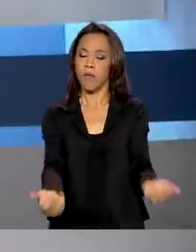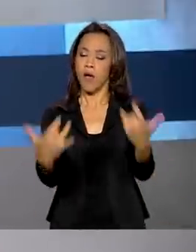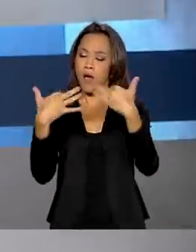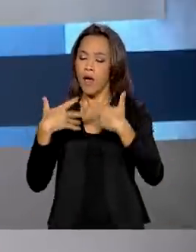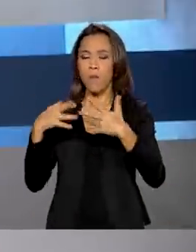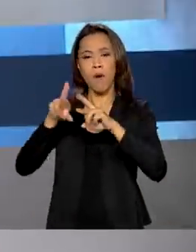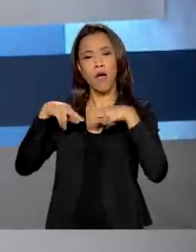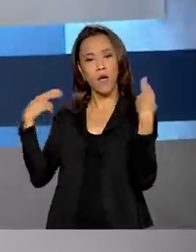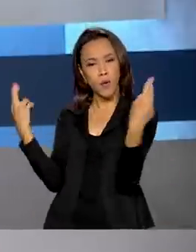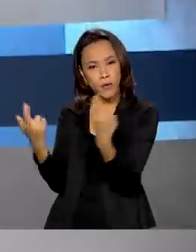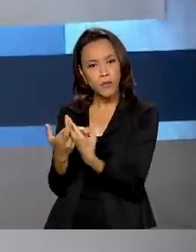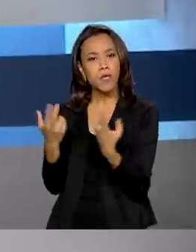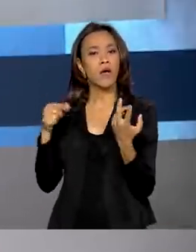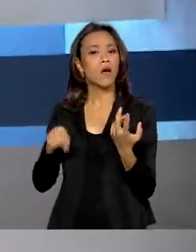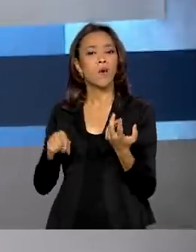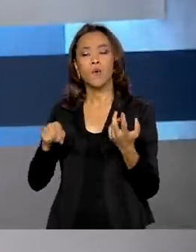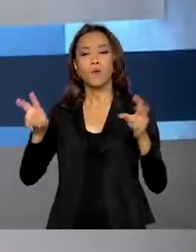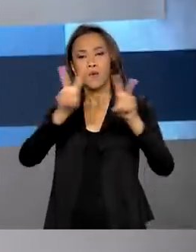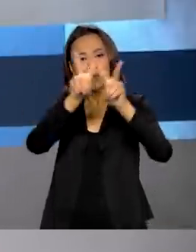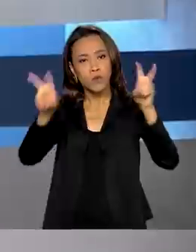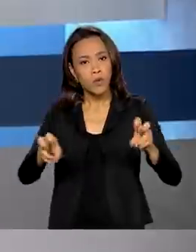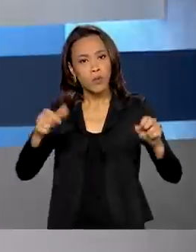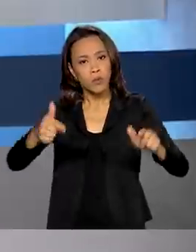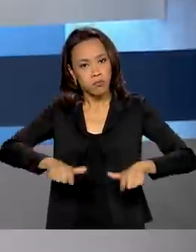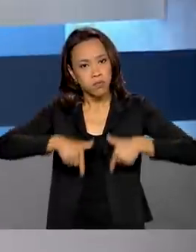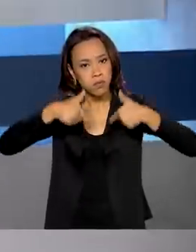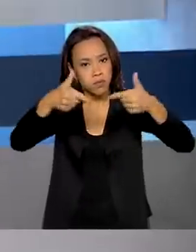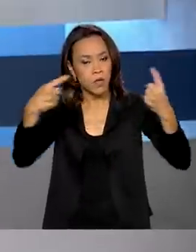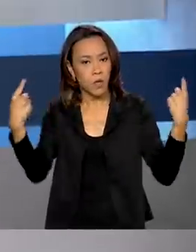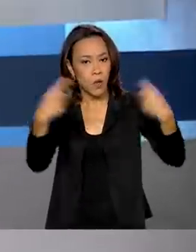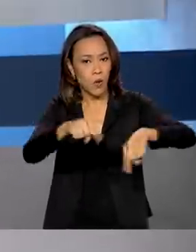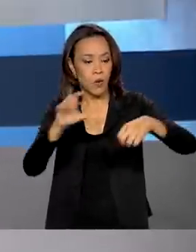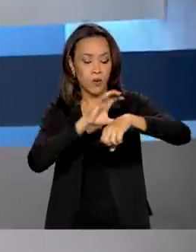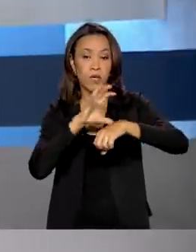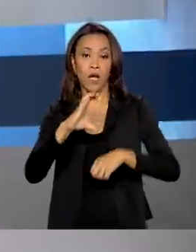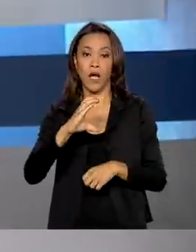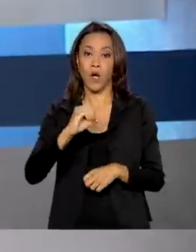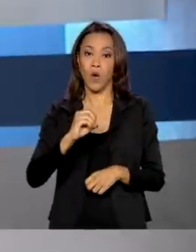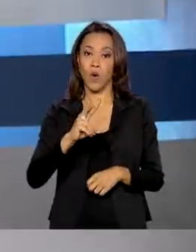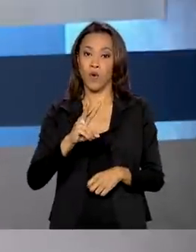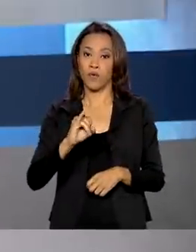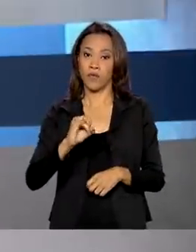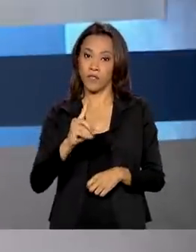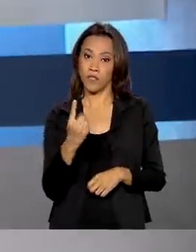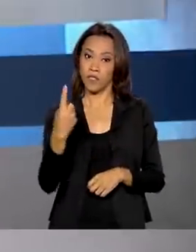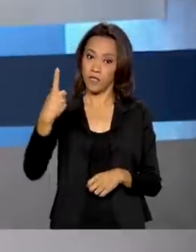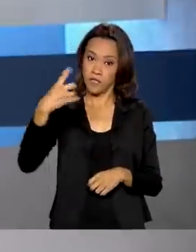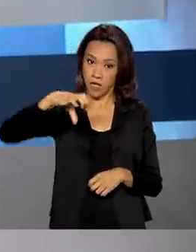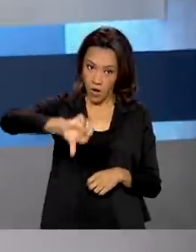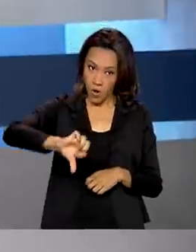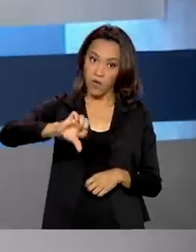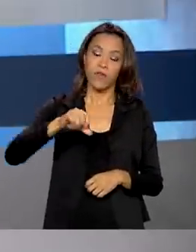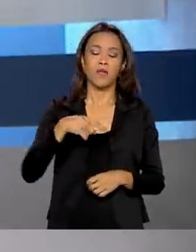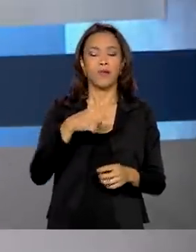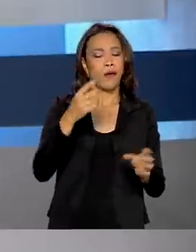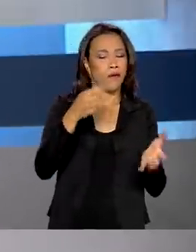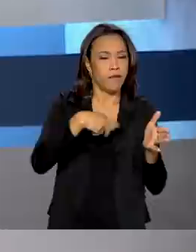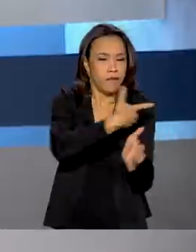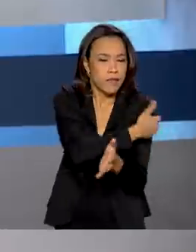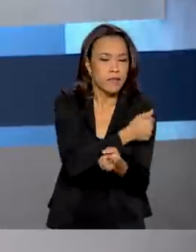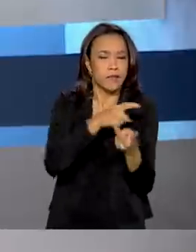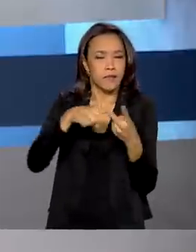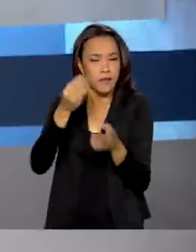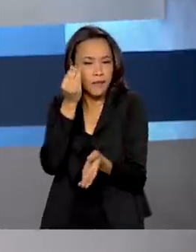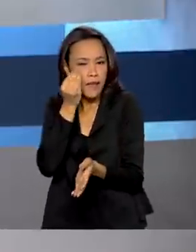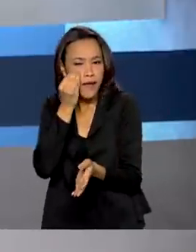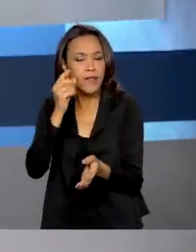balanço das frentes de trabalho no combate à Covid-19. De testes diagnósticos a vacinas, a intenção é desenvolver